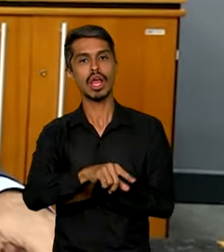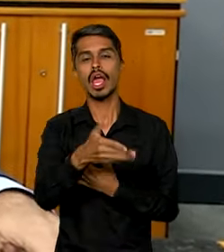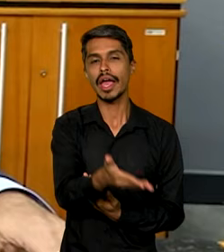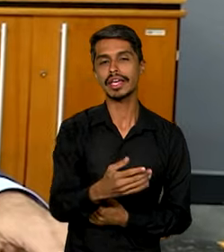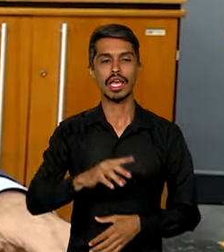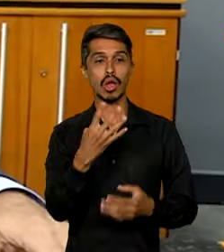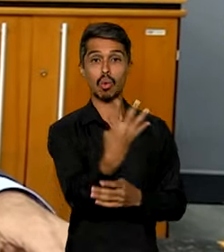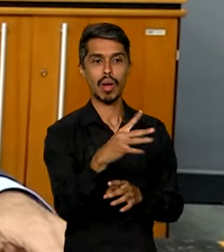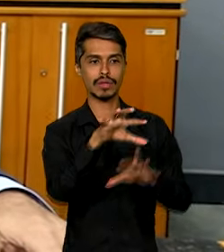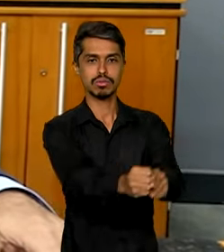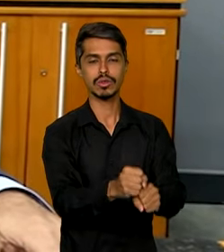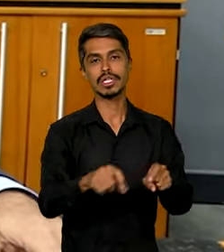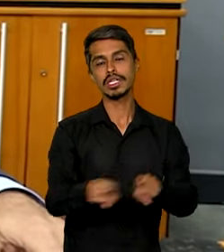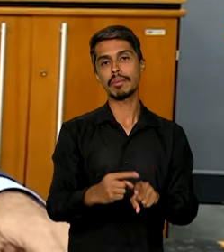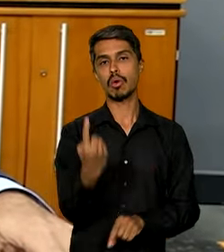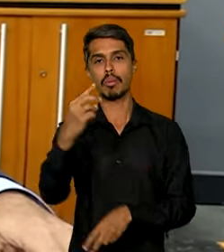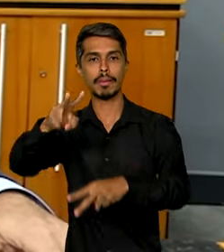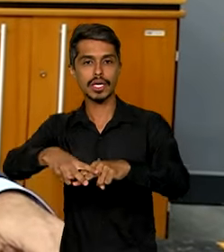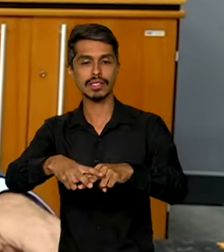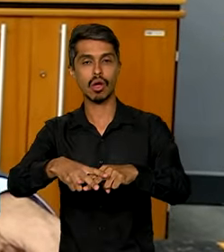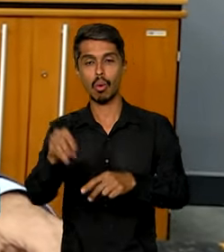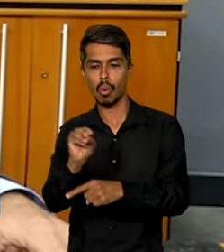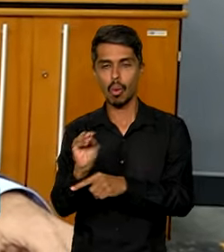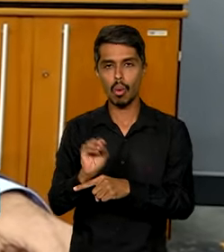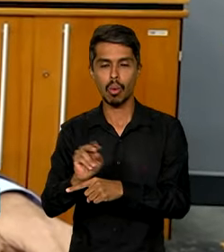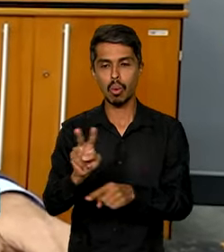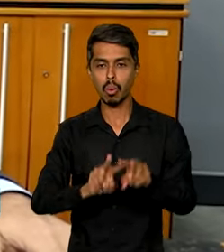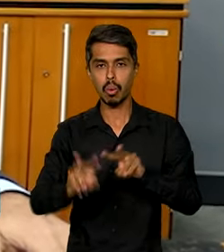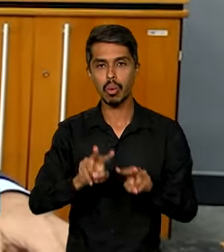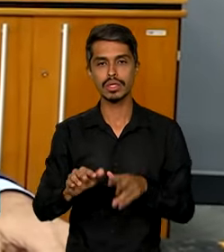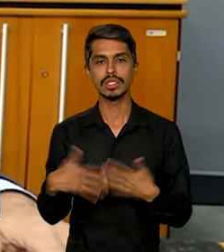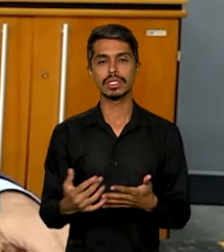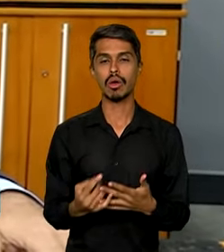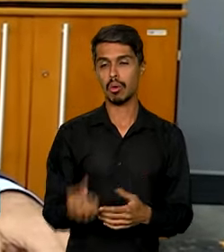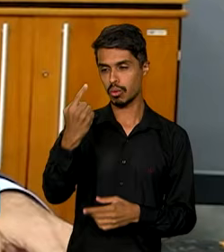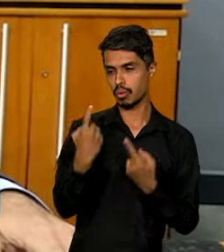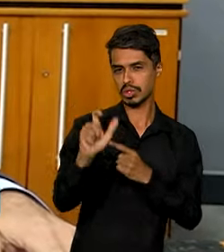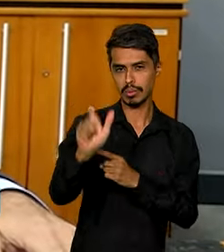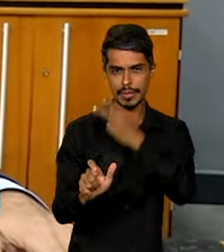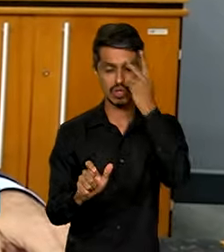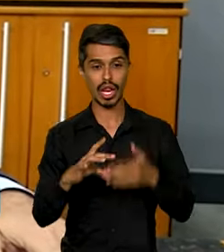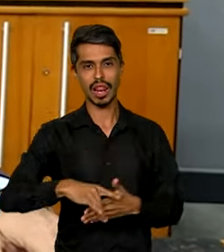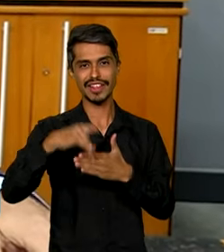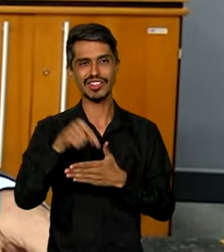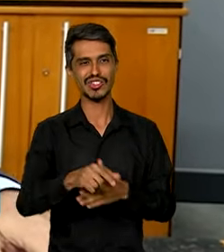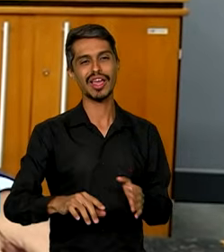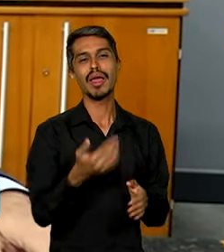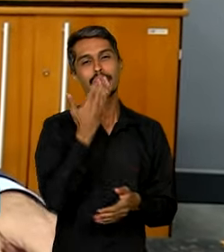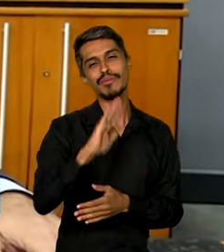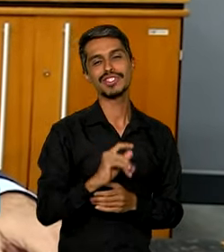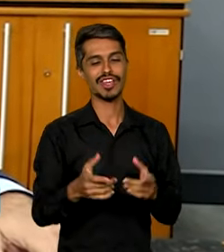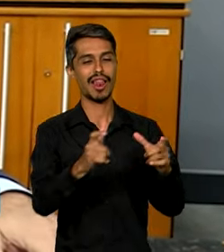e uma prisão preventiva contra uma pessoa que liderava uma associação que prometia terras